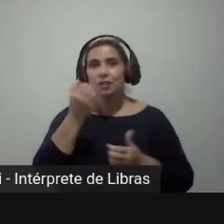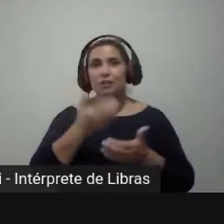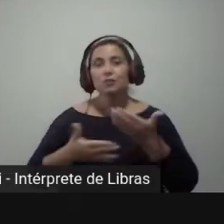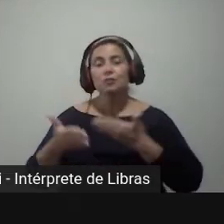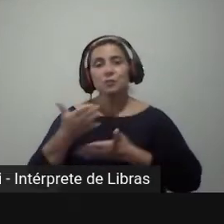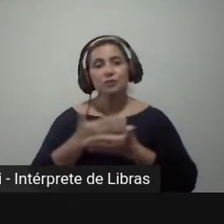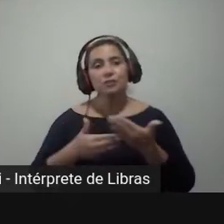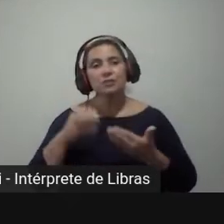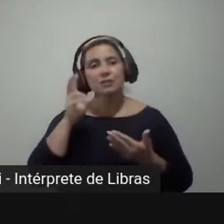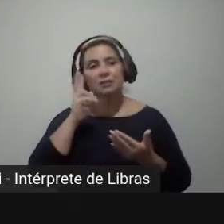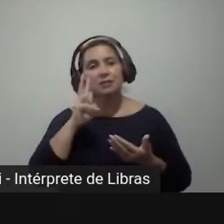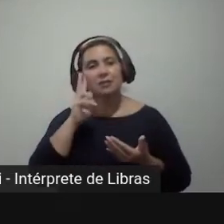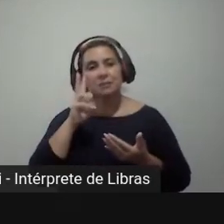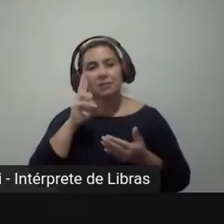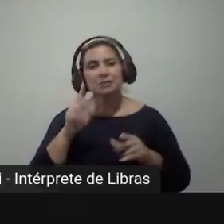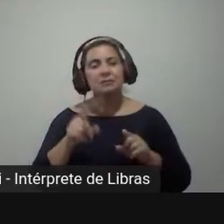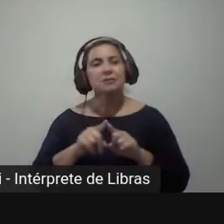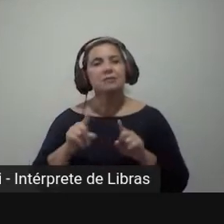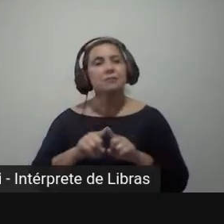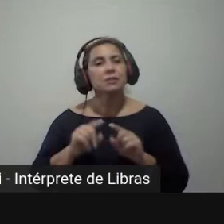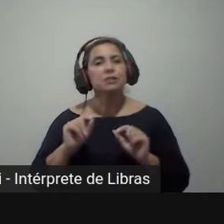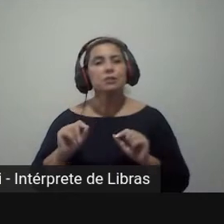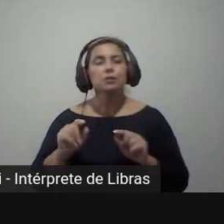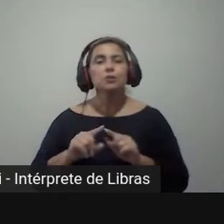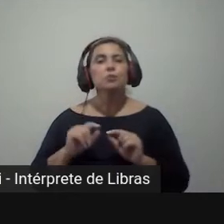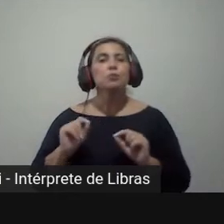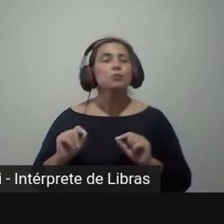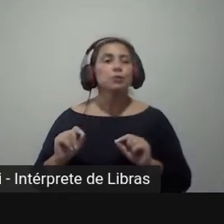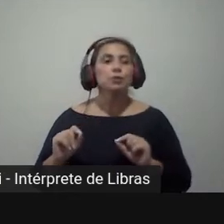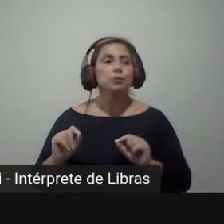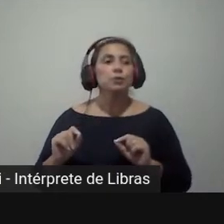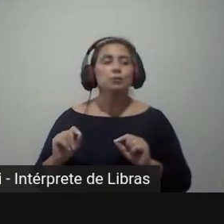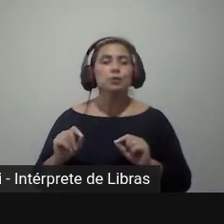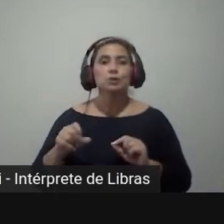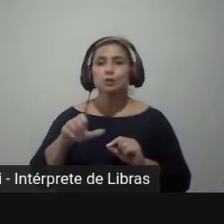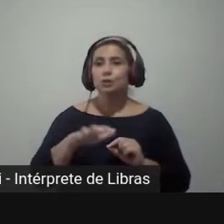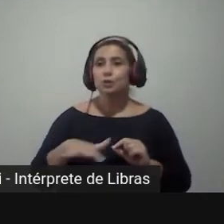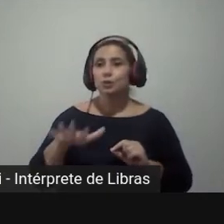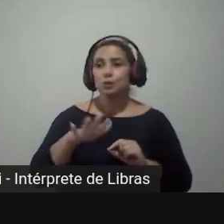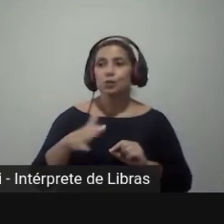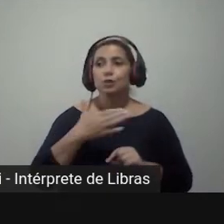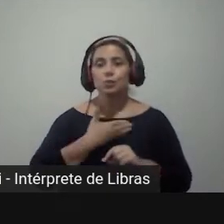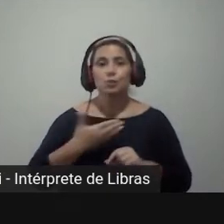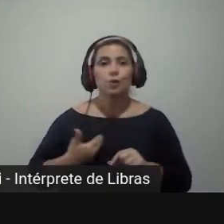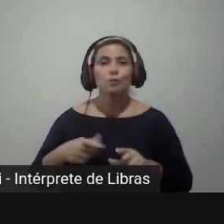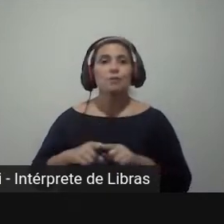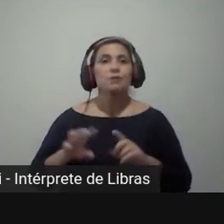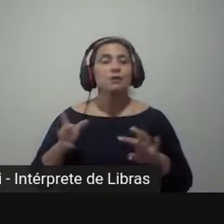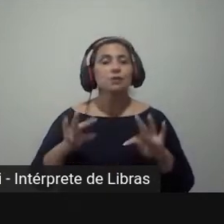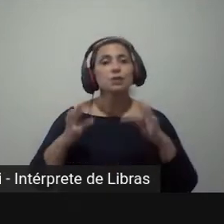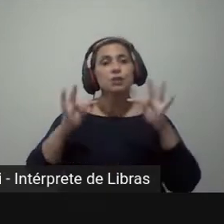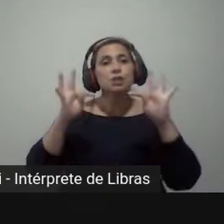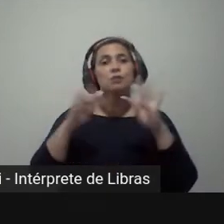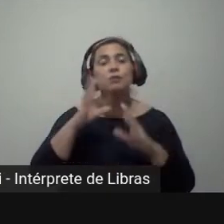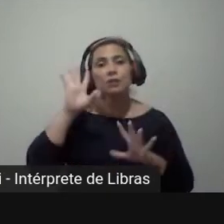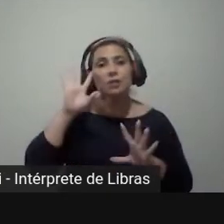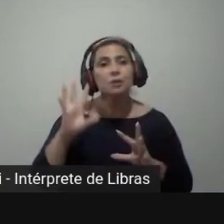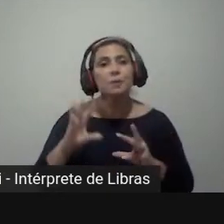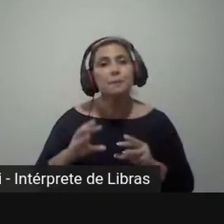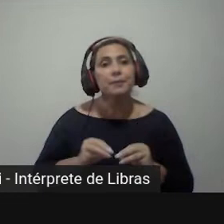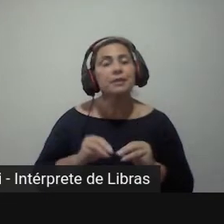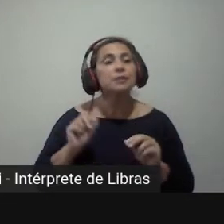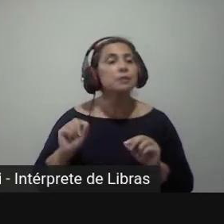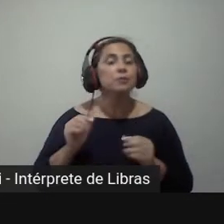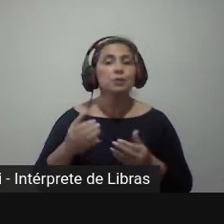Retomando a expectativa do professor Garcia Marco de que o setor público deve estar na vanguarda tecnológica o que se percebe a partir desse